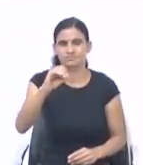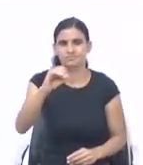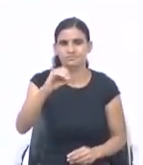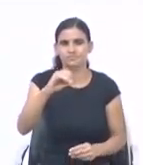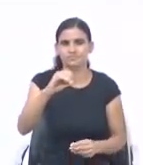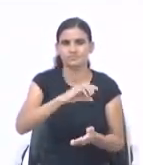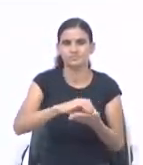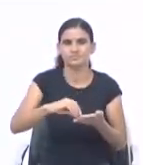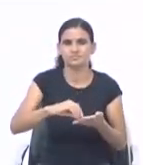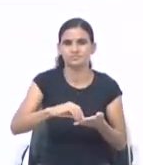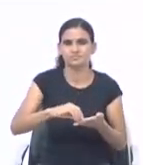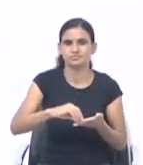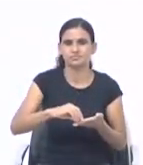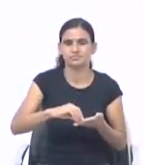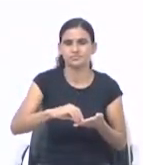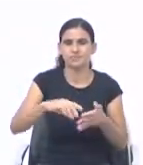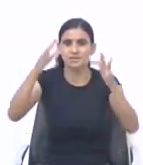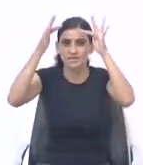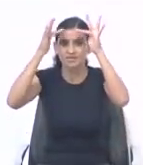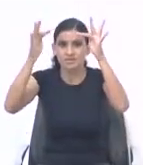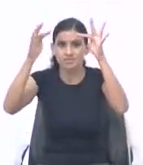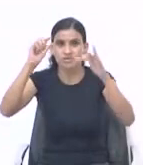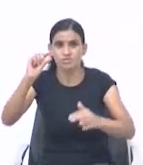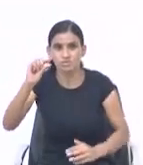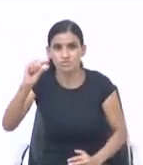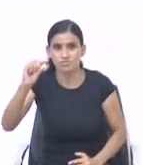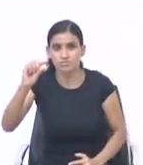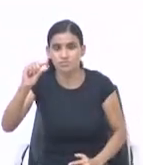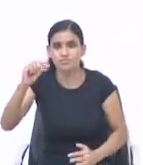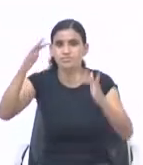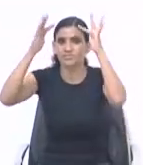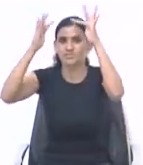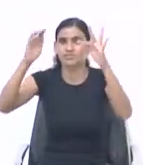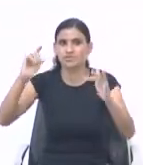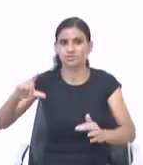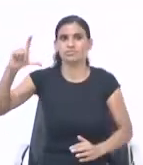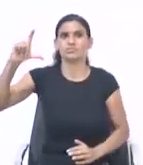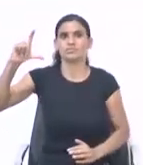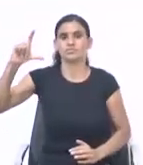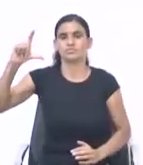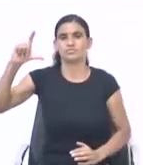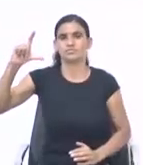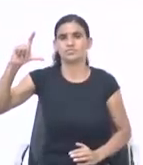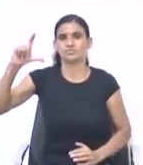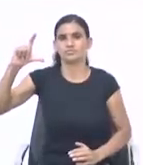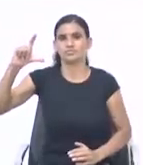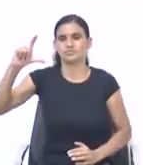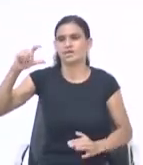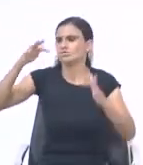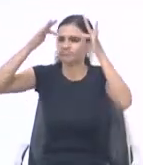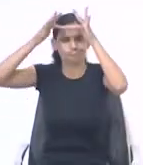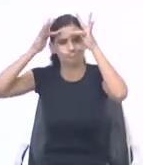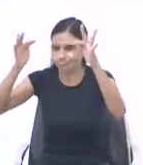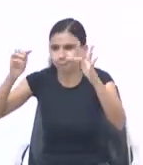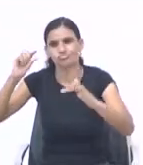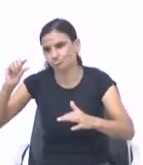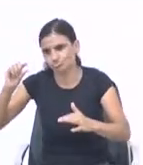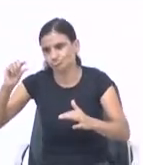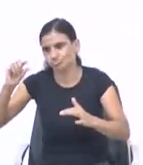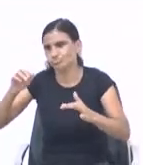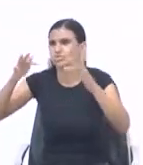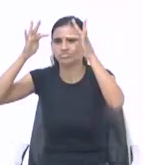Quem é fiel no mínimo. Também é fiel no muito. Quem é injusto no mínimo. Também é injusto no